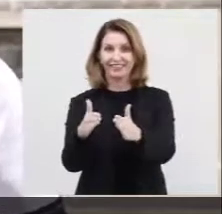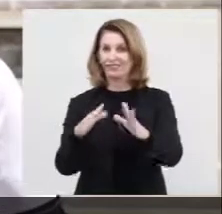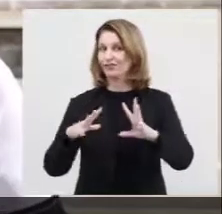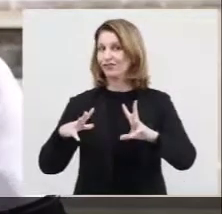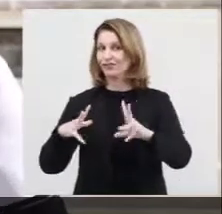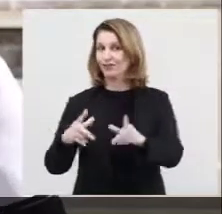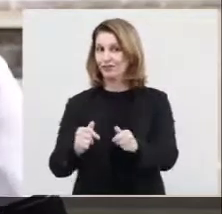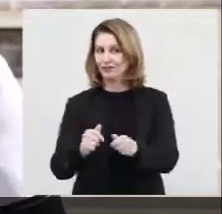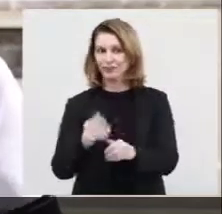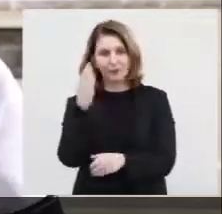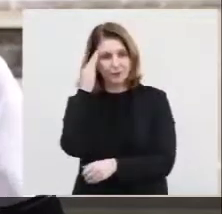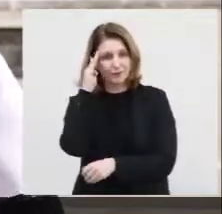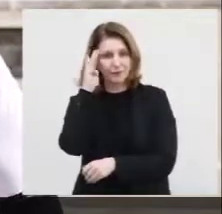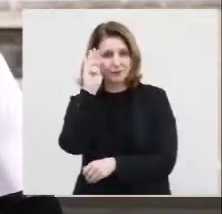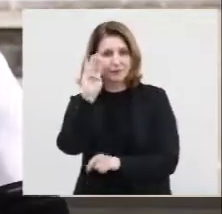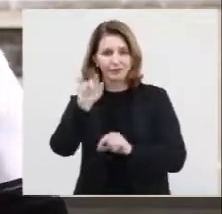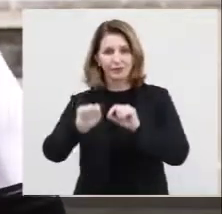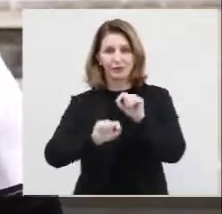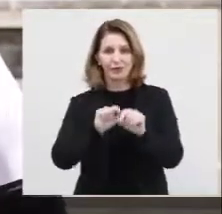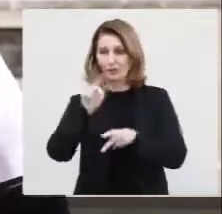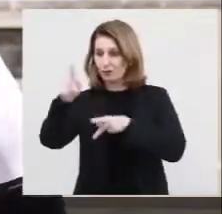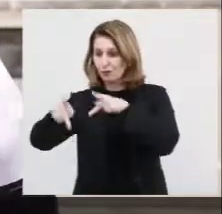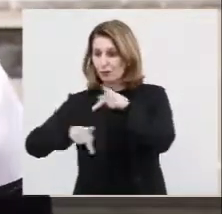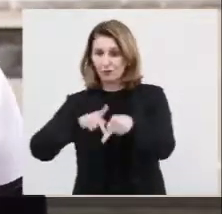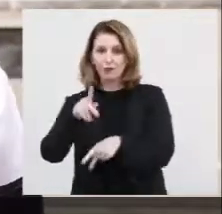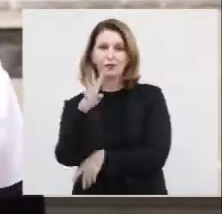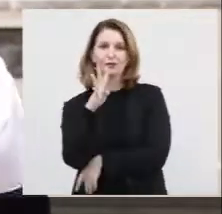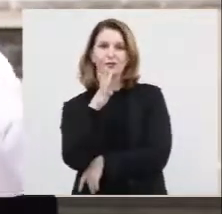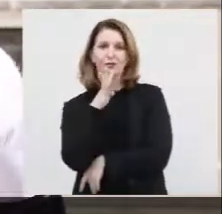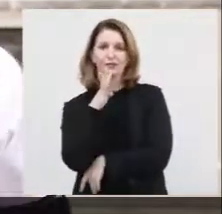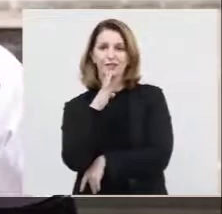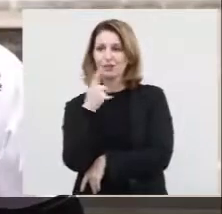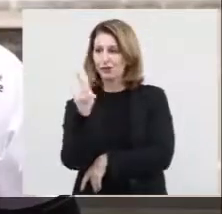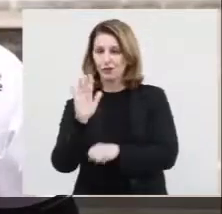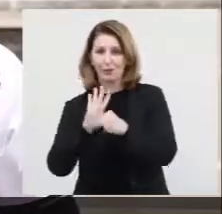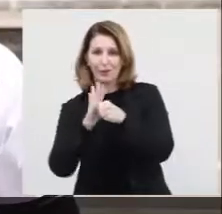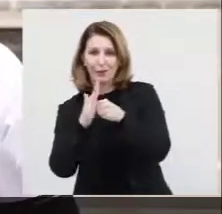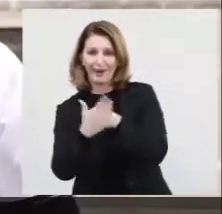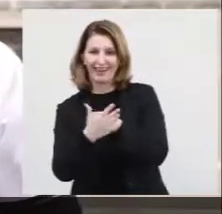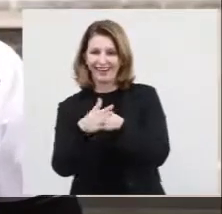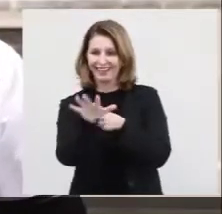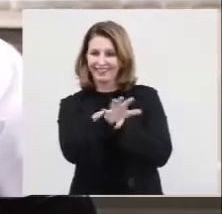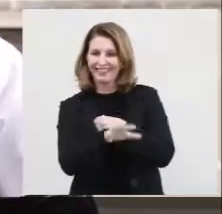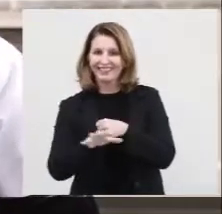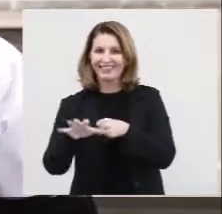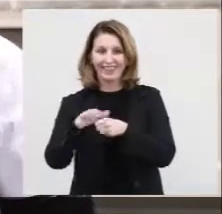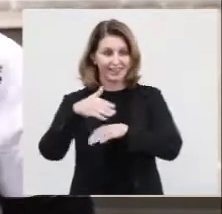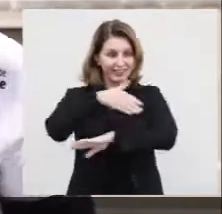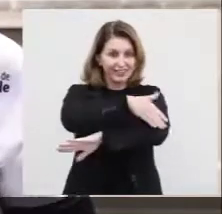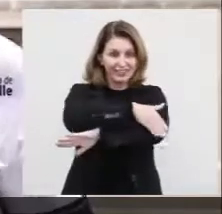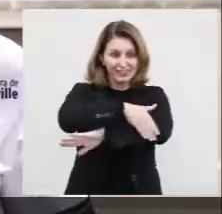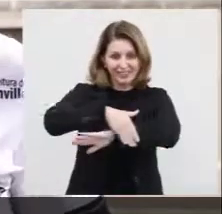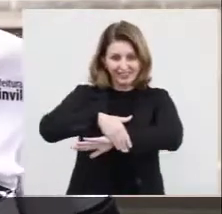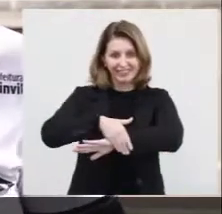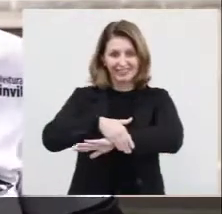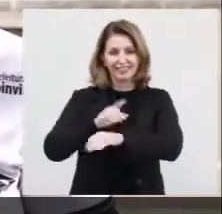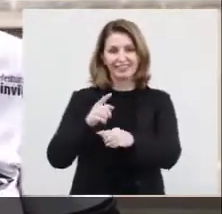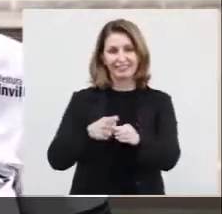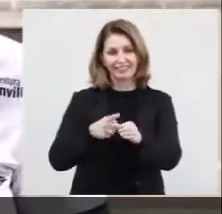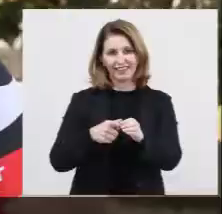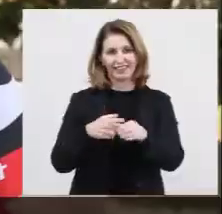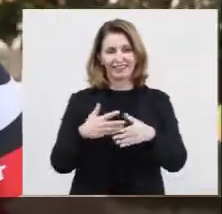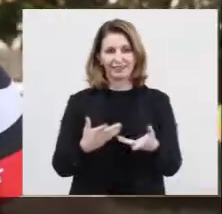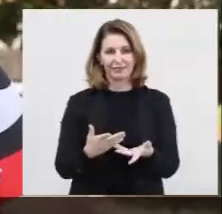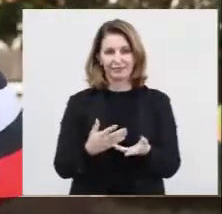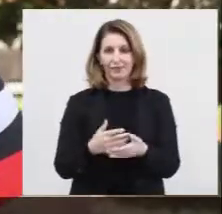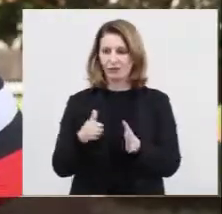trajeto. E principalmente, toda a população conhecendo o seu território, o seu bairro, conhecendo as ruas da sua cidade.